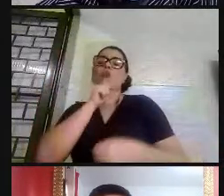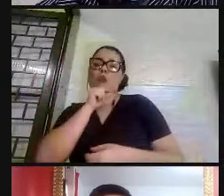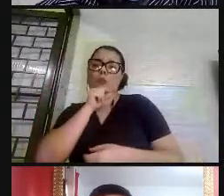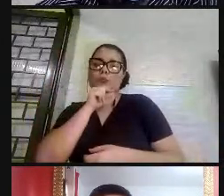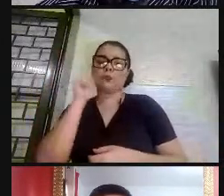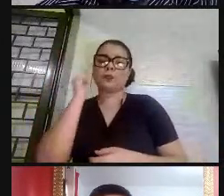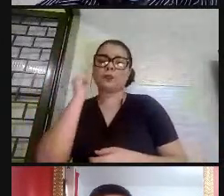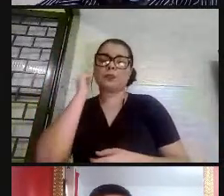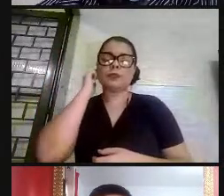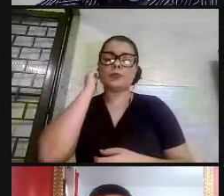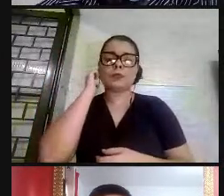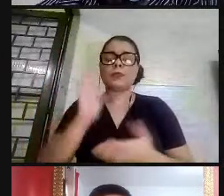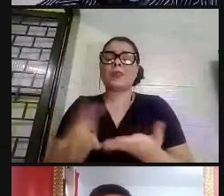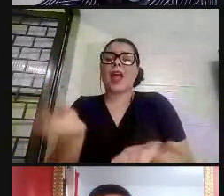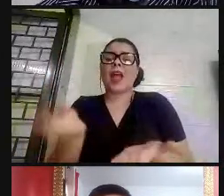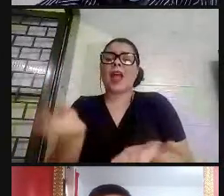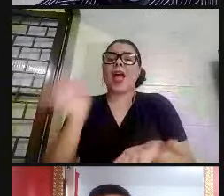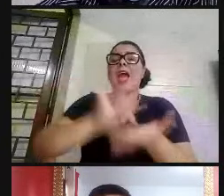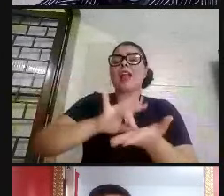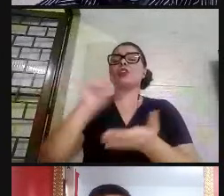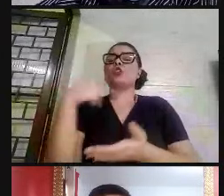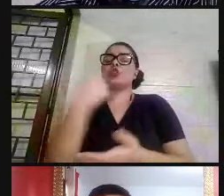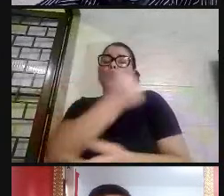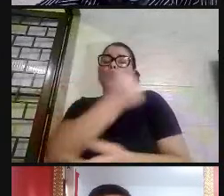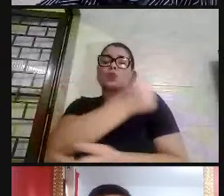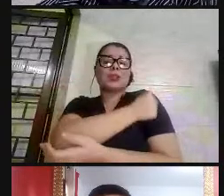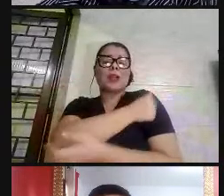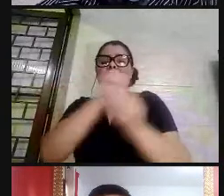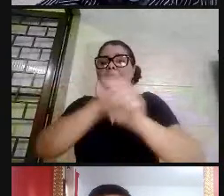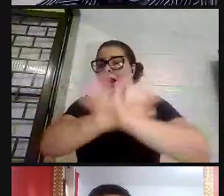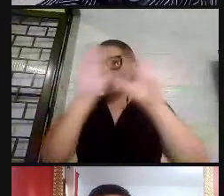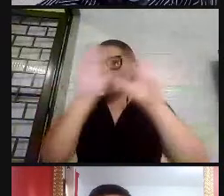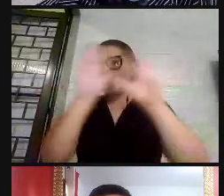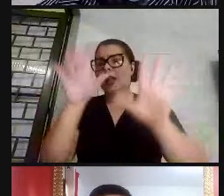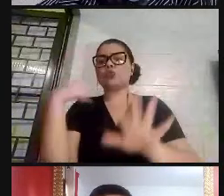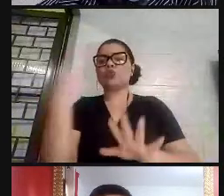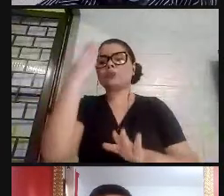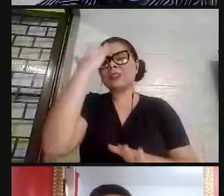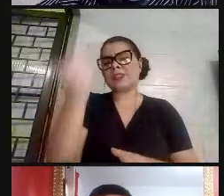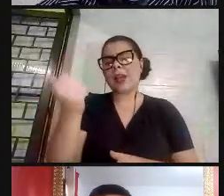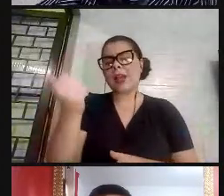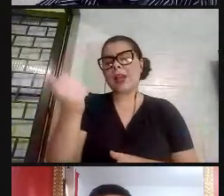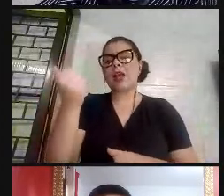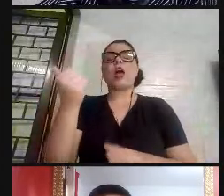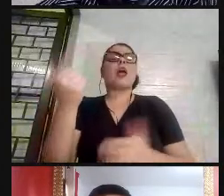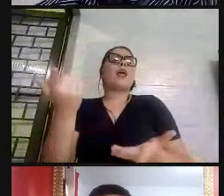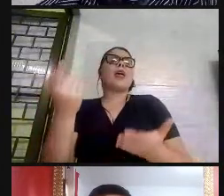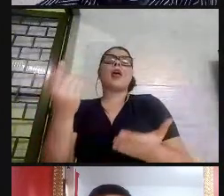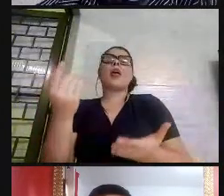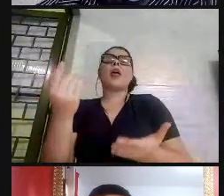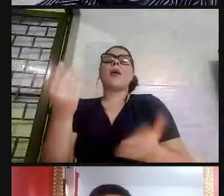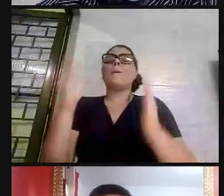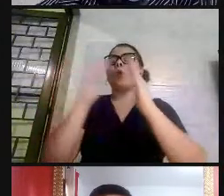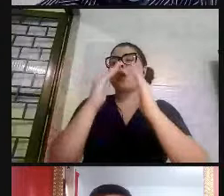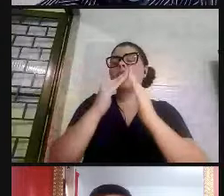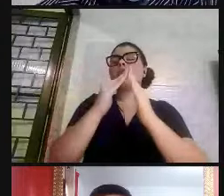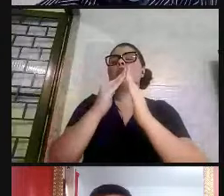A realidade dos nossos alunos é bem clara. Todos sabem. Moradores da Baixada Fluminense,